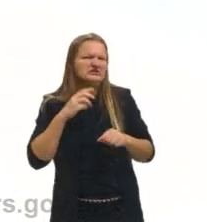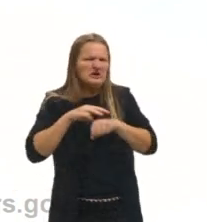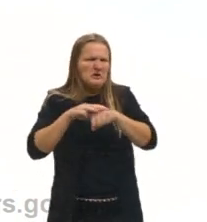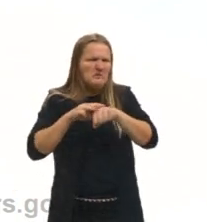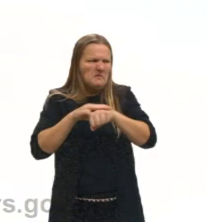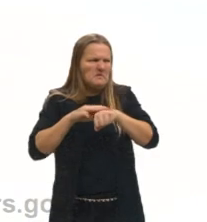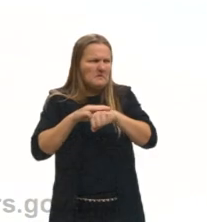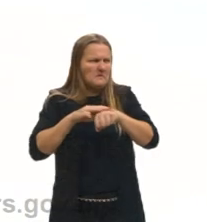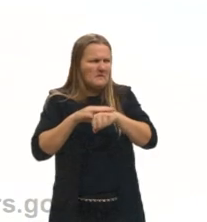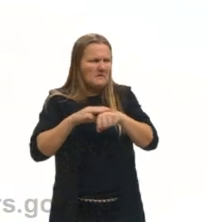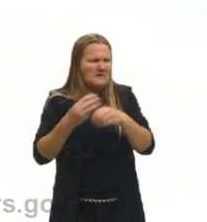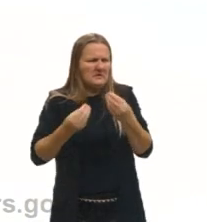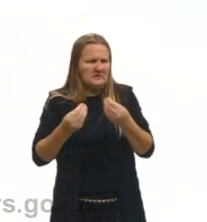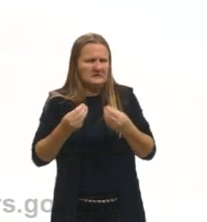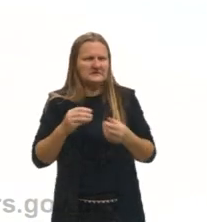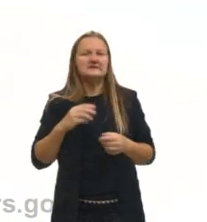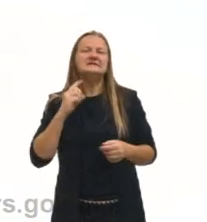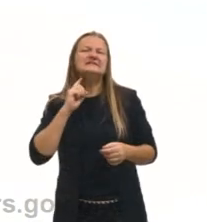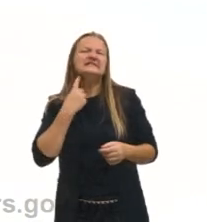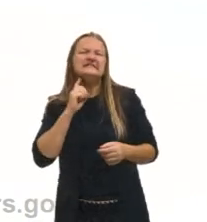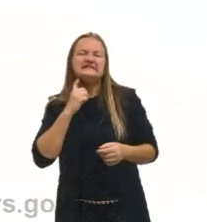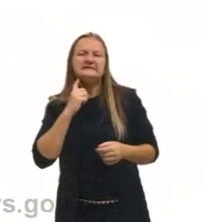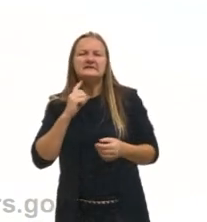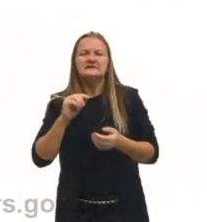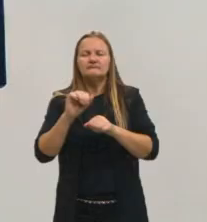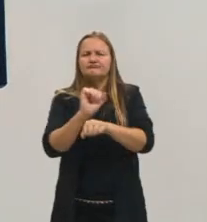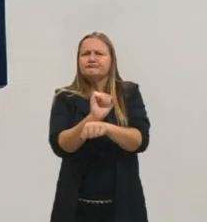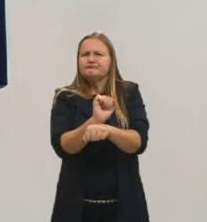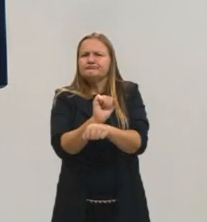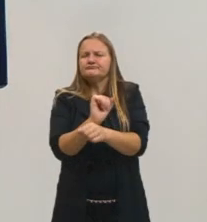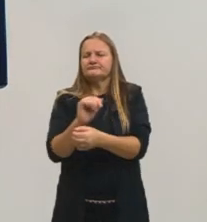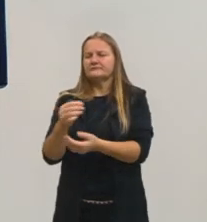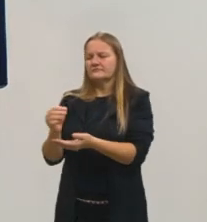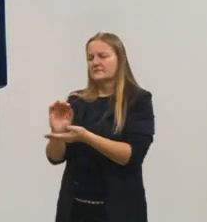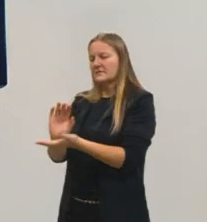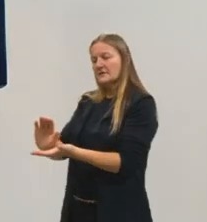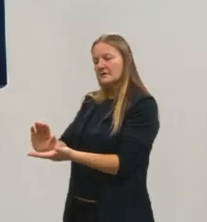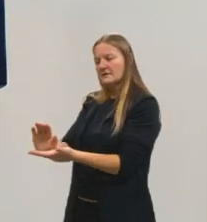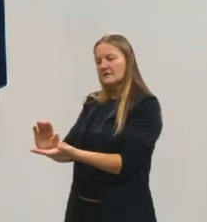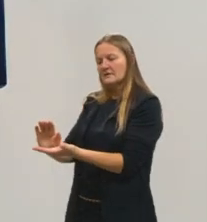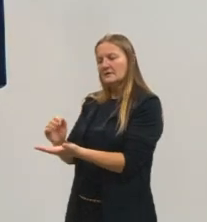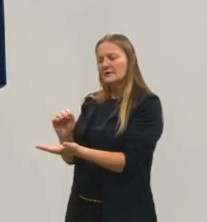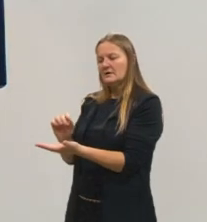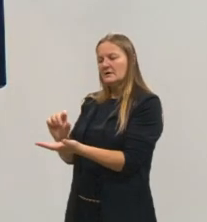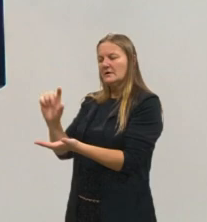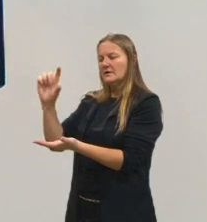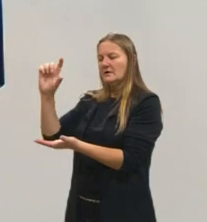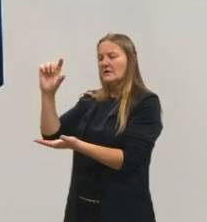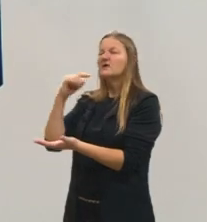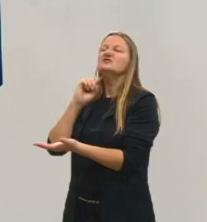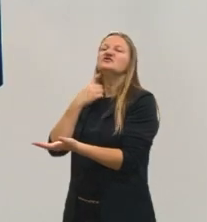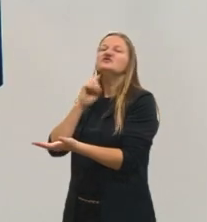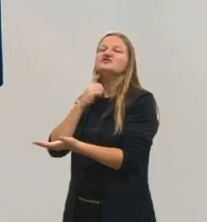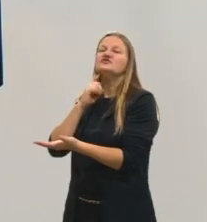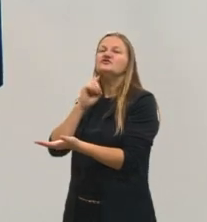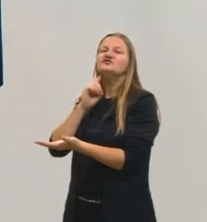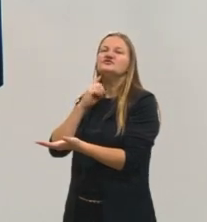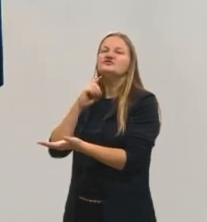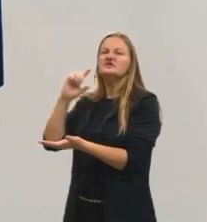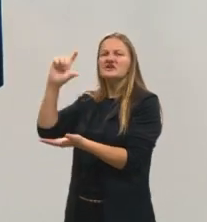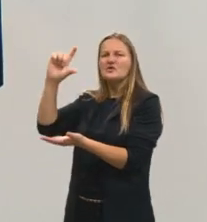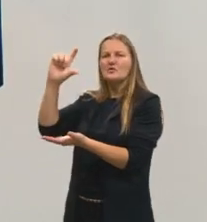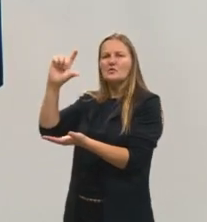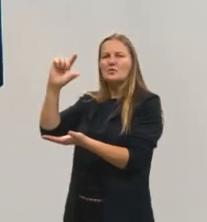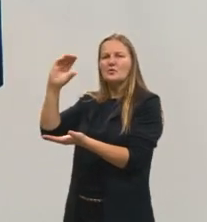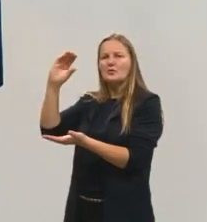um tempinho em repouso, reservado, sem agitação, o que vai acontecer? A areia dessa poça,